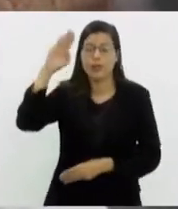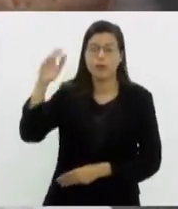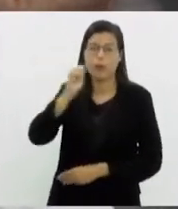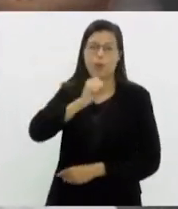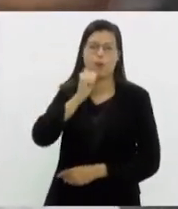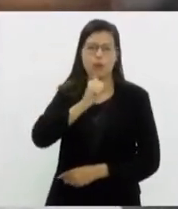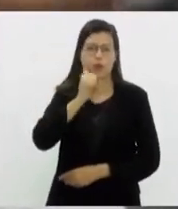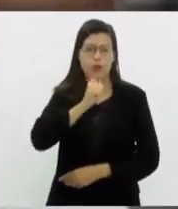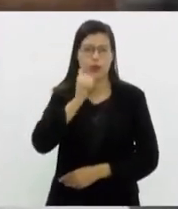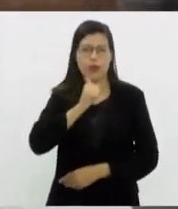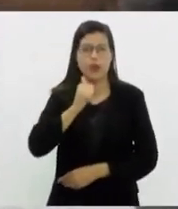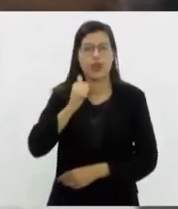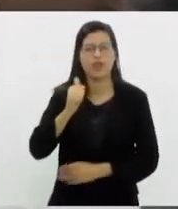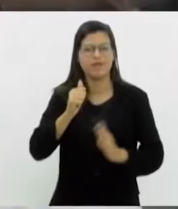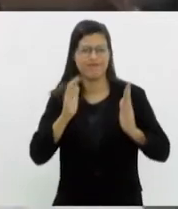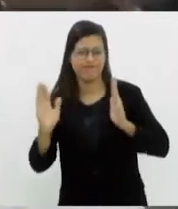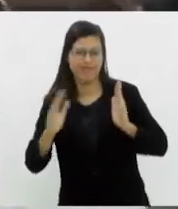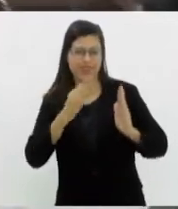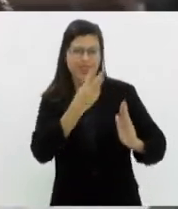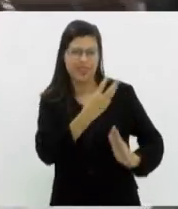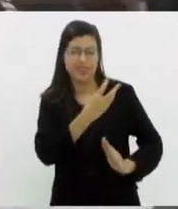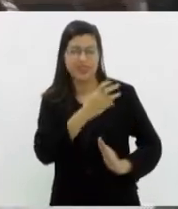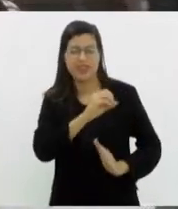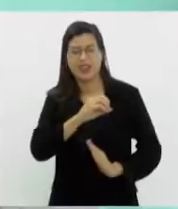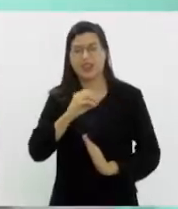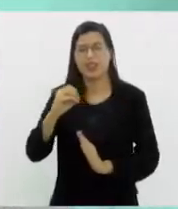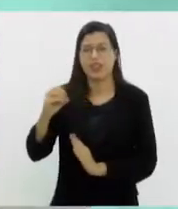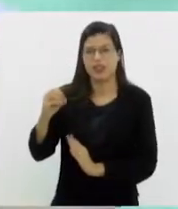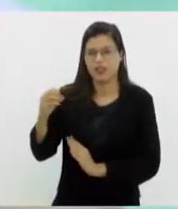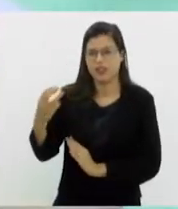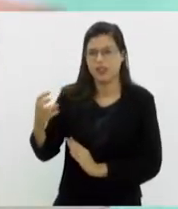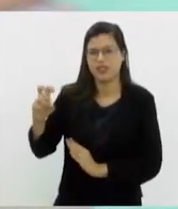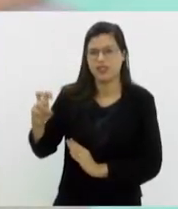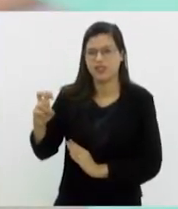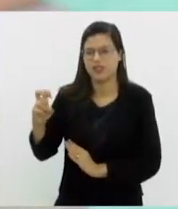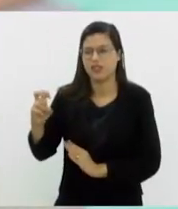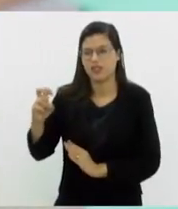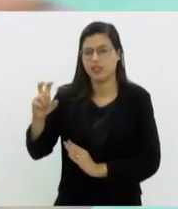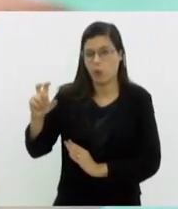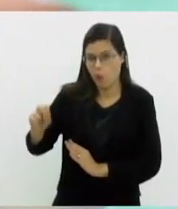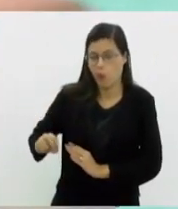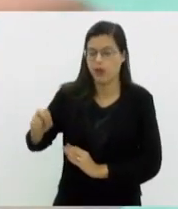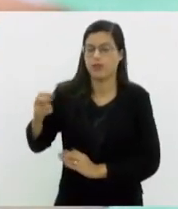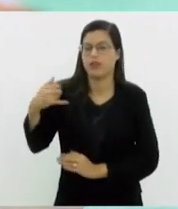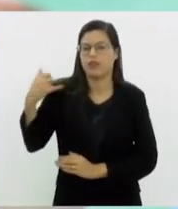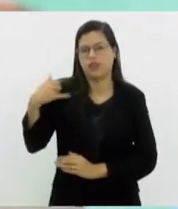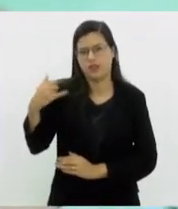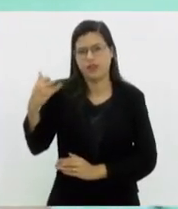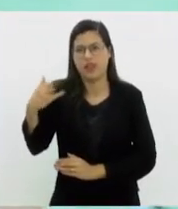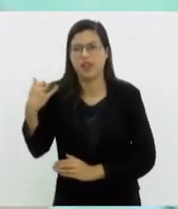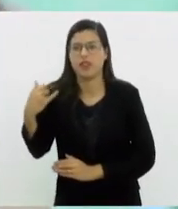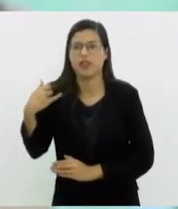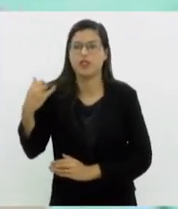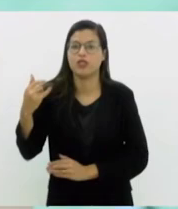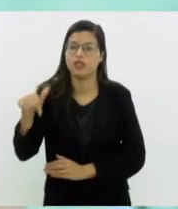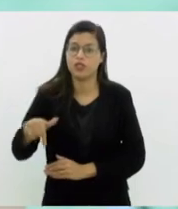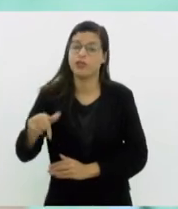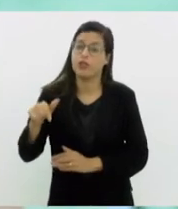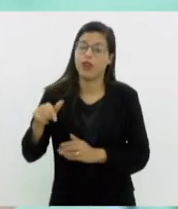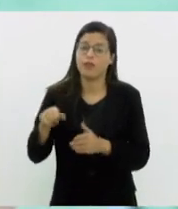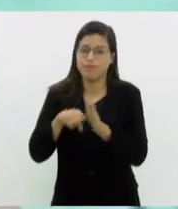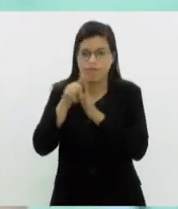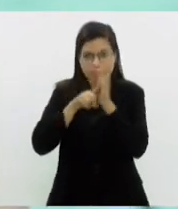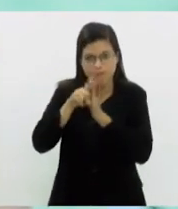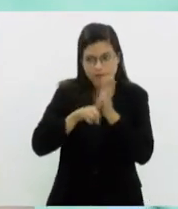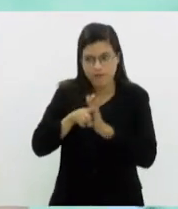sobretudo entre 30 e 50 anos de idade. Os pacientes, além da dor, enfrentam dificuldades tanto no fechamento do diagnóstico